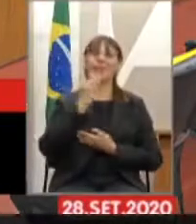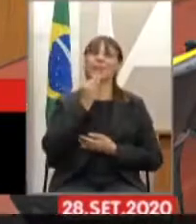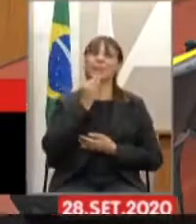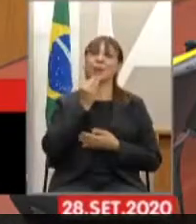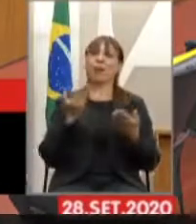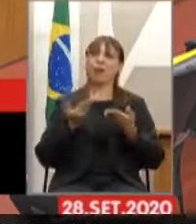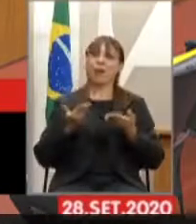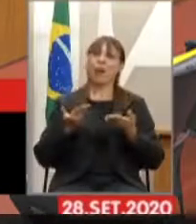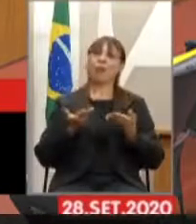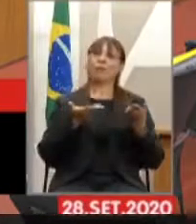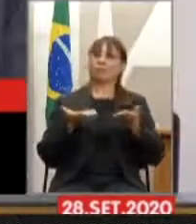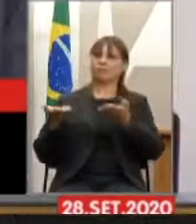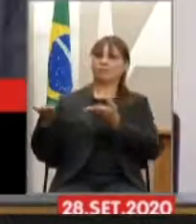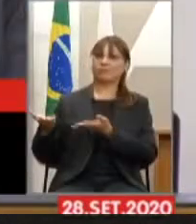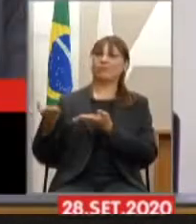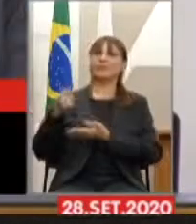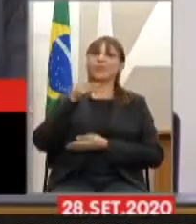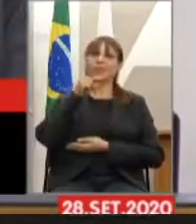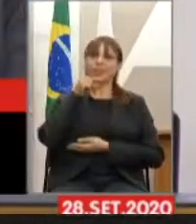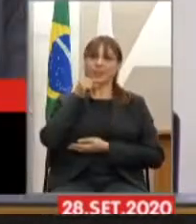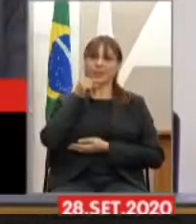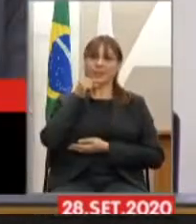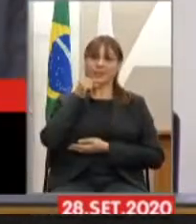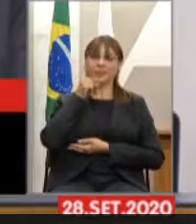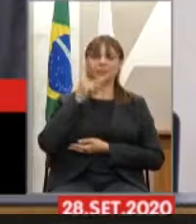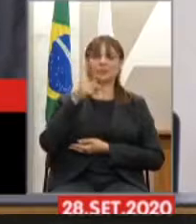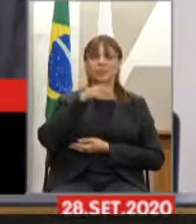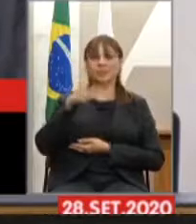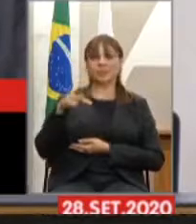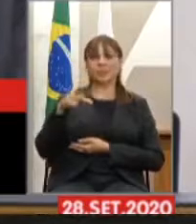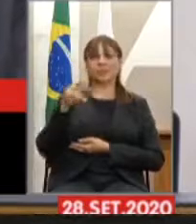que é presidente da Federação Mineira Desportiva dos Surdos.